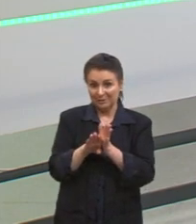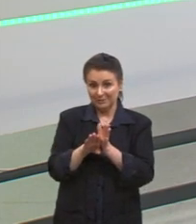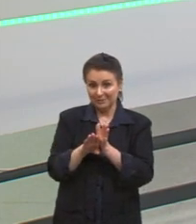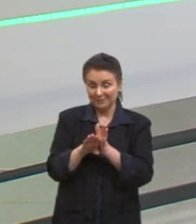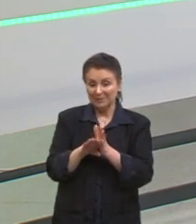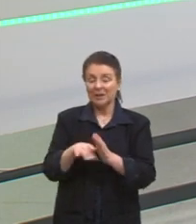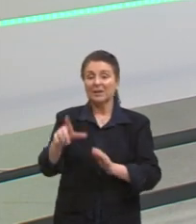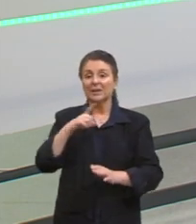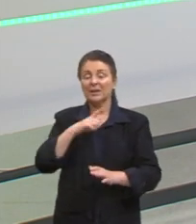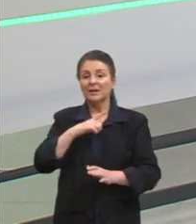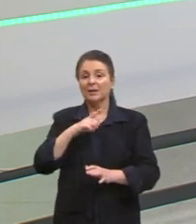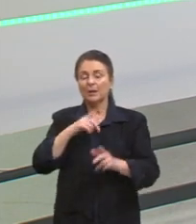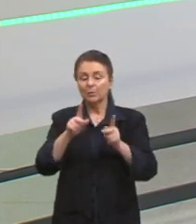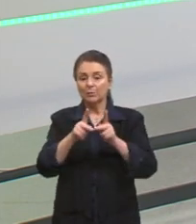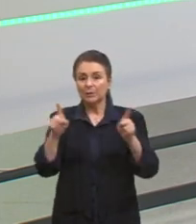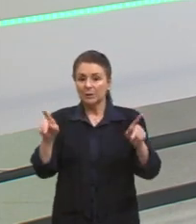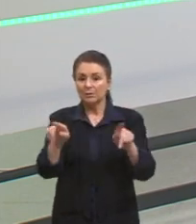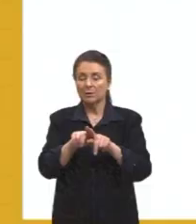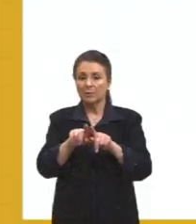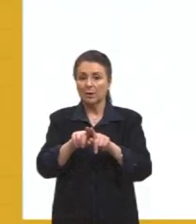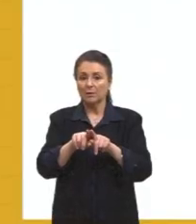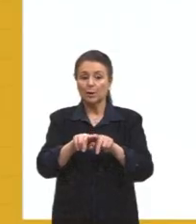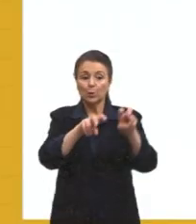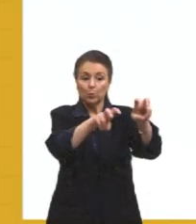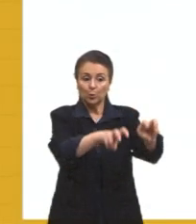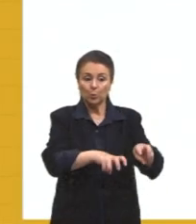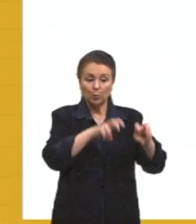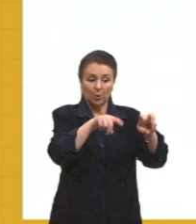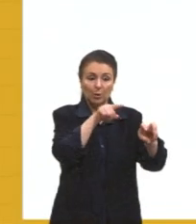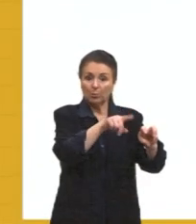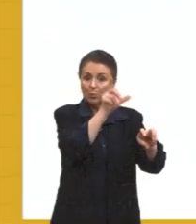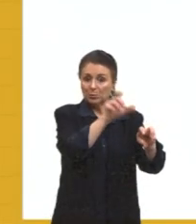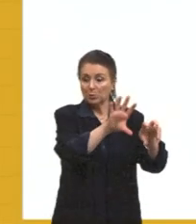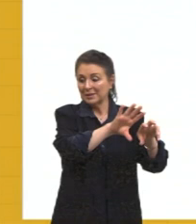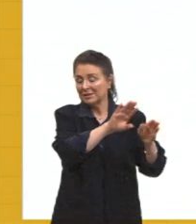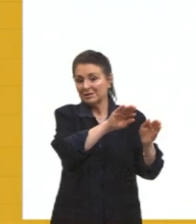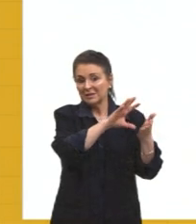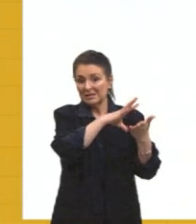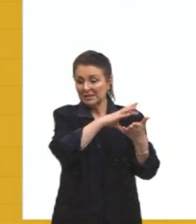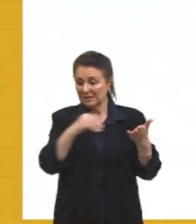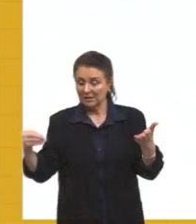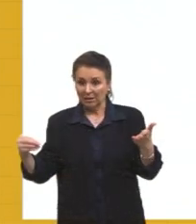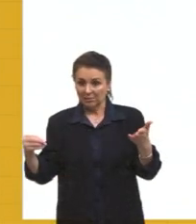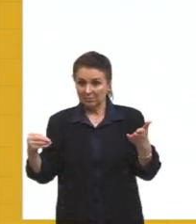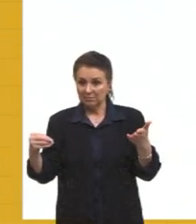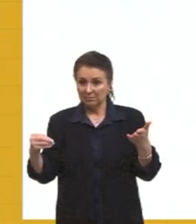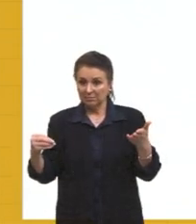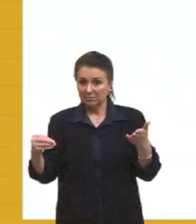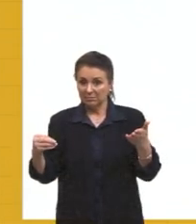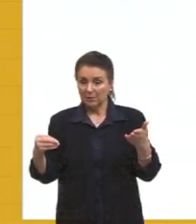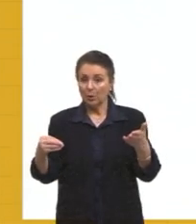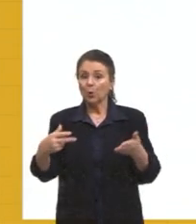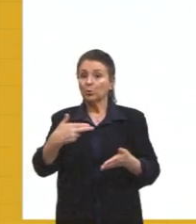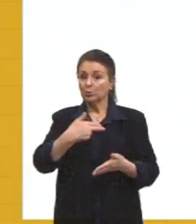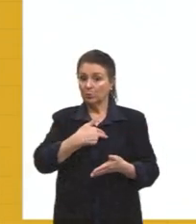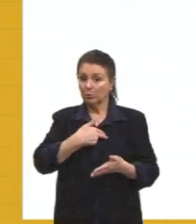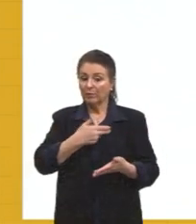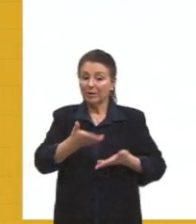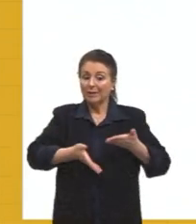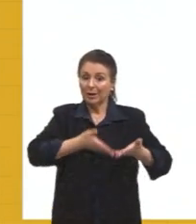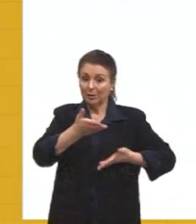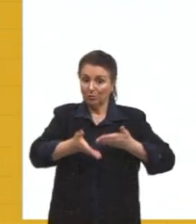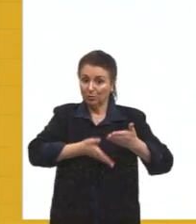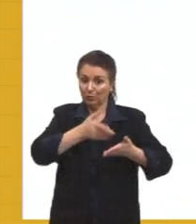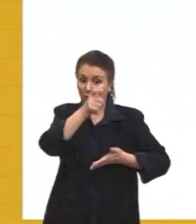Então, vamos ter alguns períodos aí, o êxodo rural, fomentado muito forte aí pelo, por Getúlio Vargas, por aquela